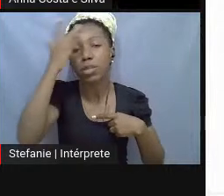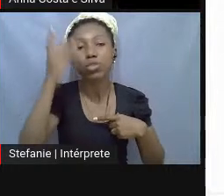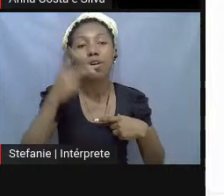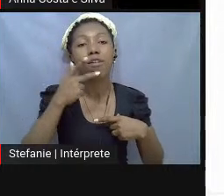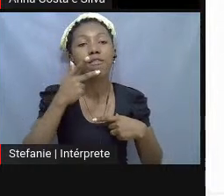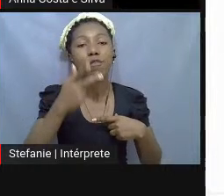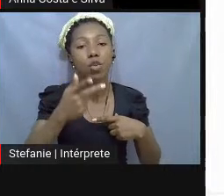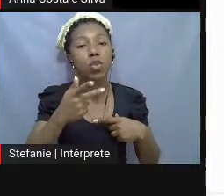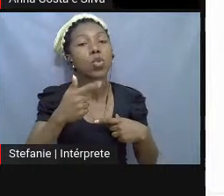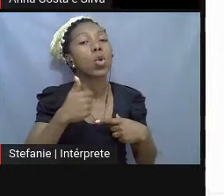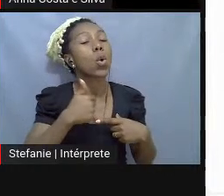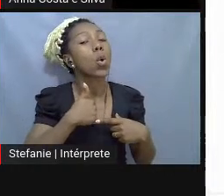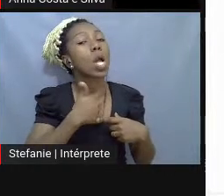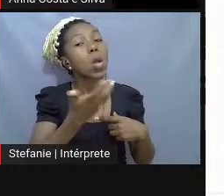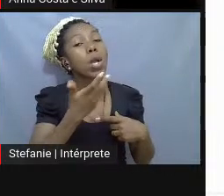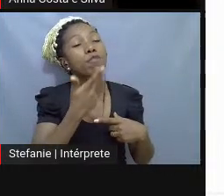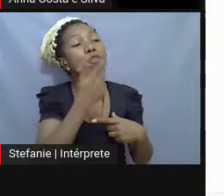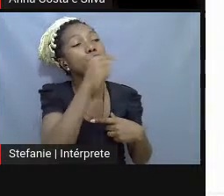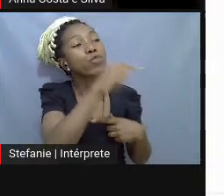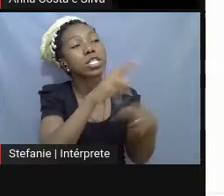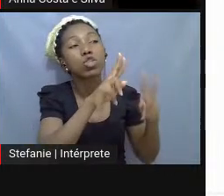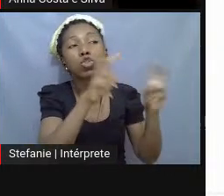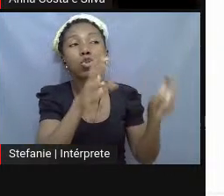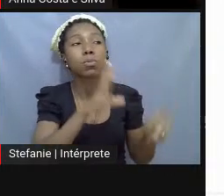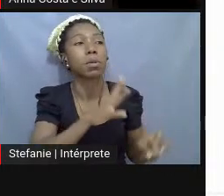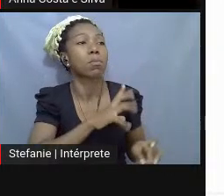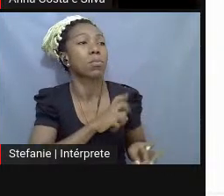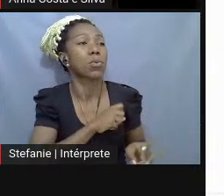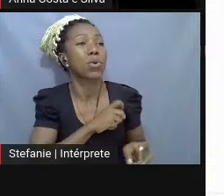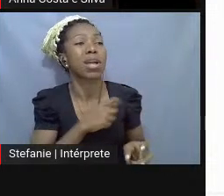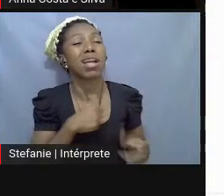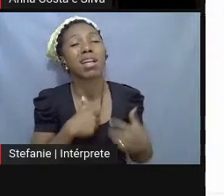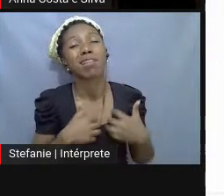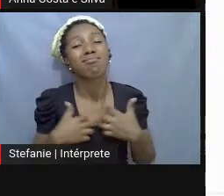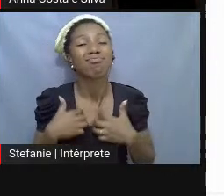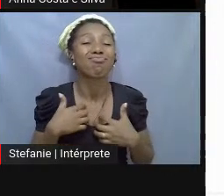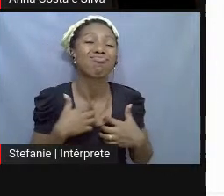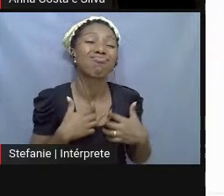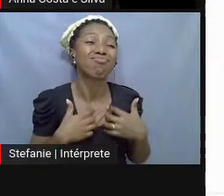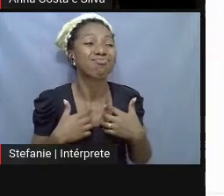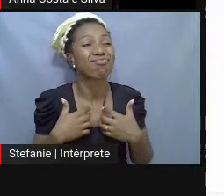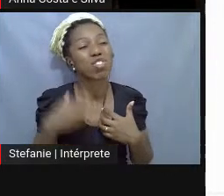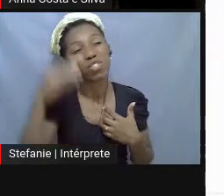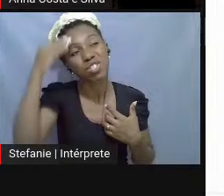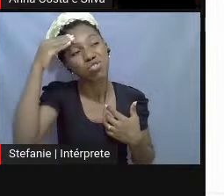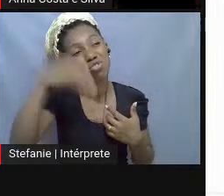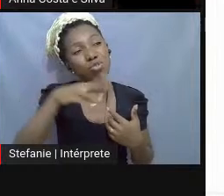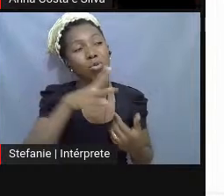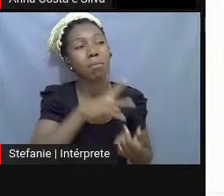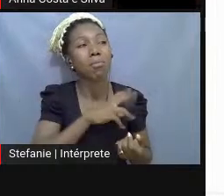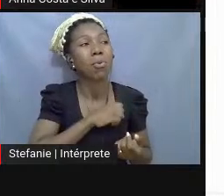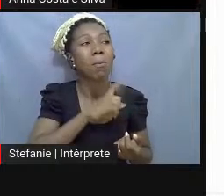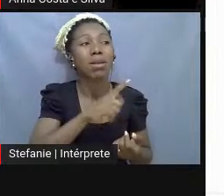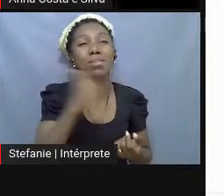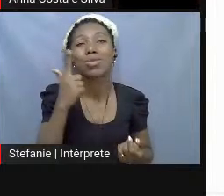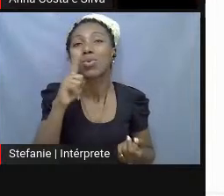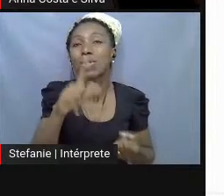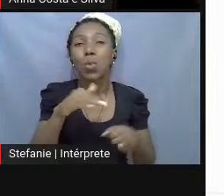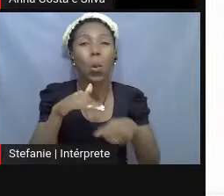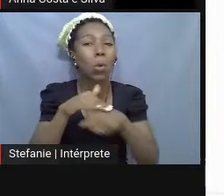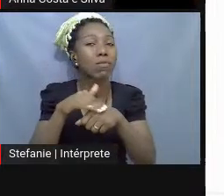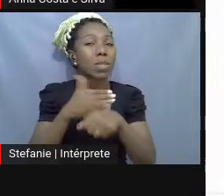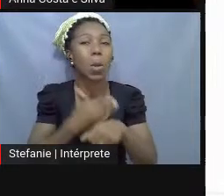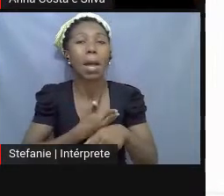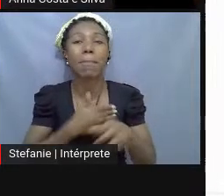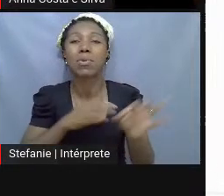pegas do mundo, sobre amor. Eu ando desiludida, mas não consigo falar sobre isso nem com amigos, nem com analista. Enfim, uma